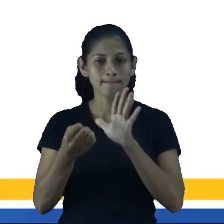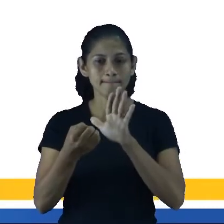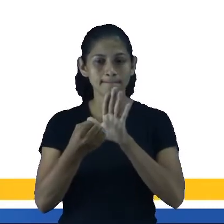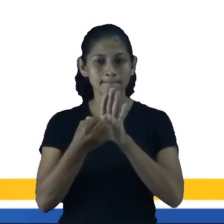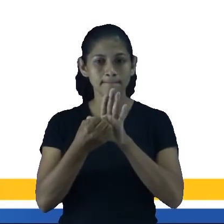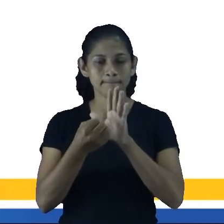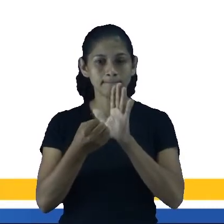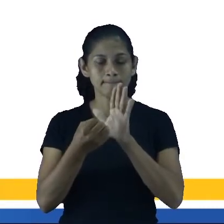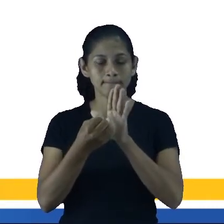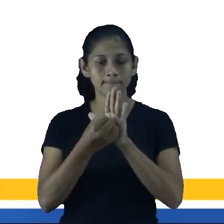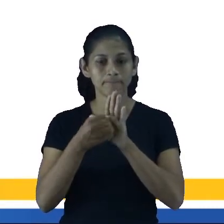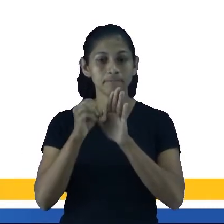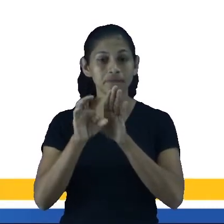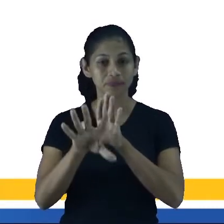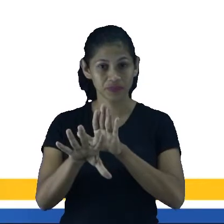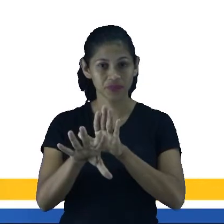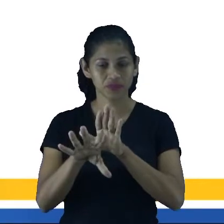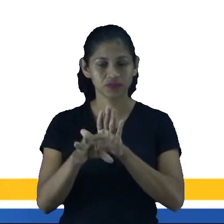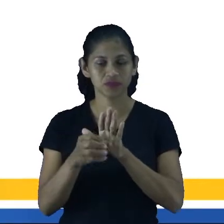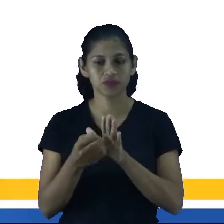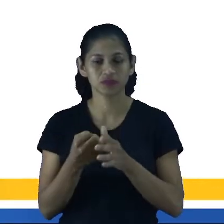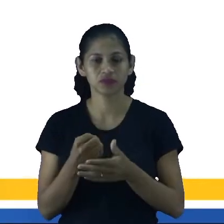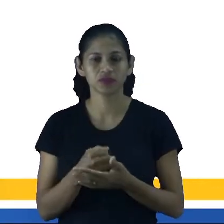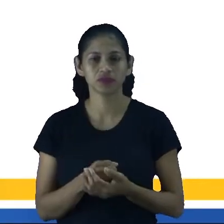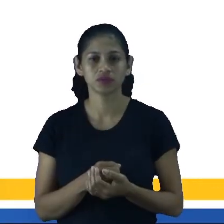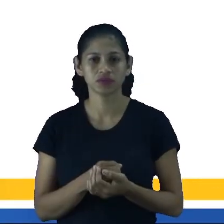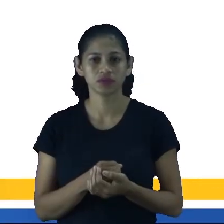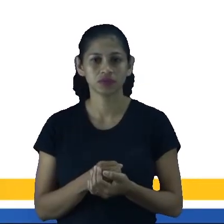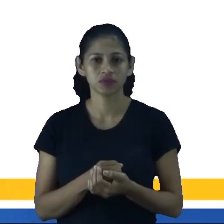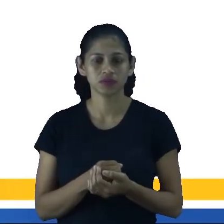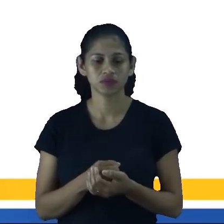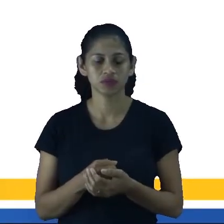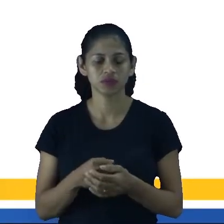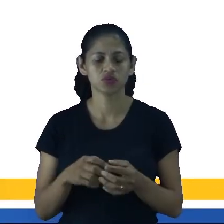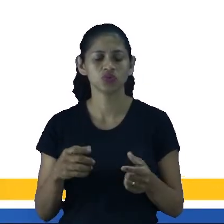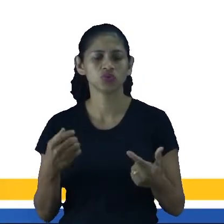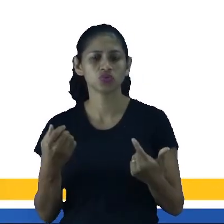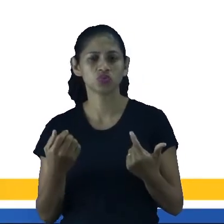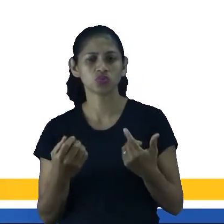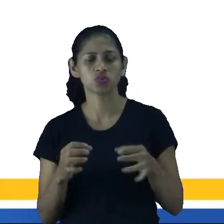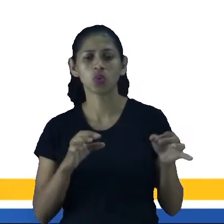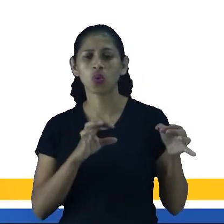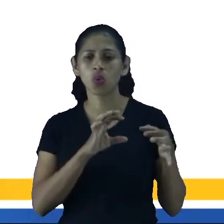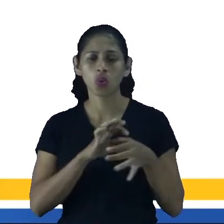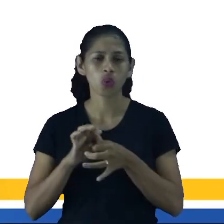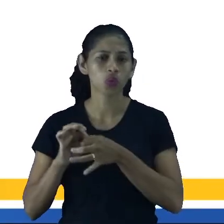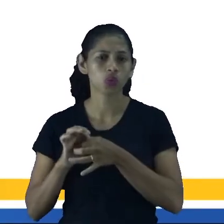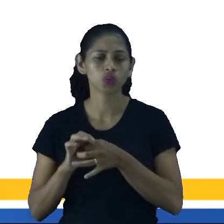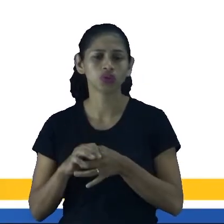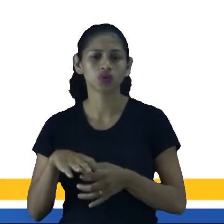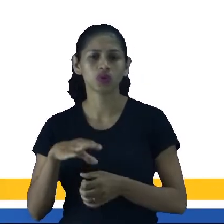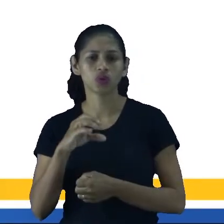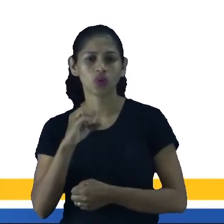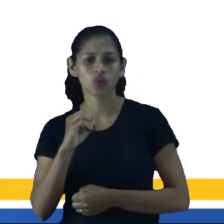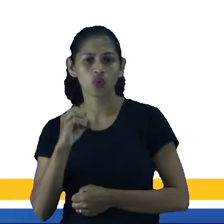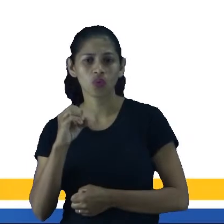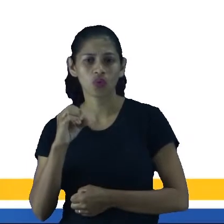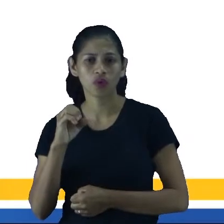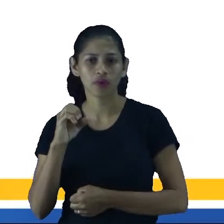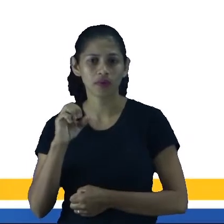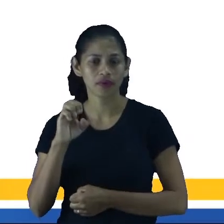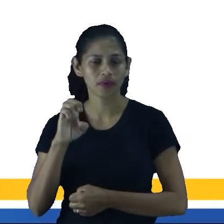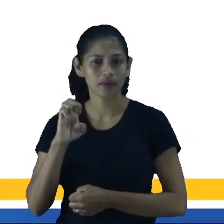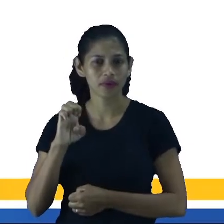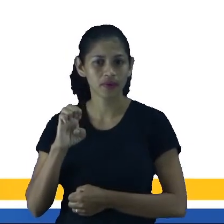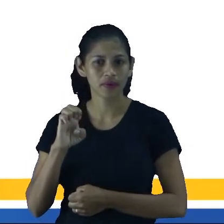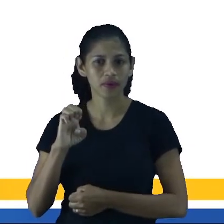um certo idioma, lá aprendendo normas da Língua Portuguesa, a questão de coesão, de coerência. Só que quando você entra lá no Facebook,